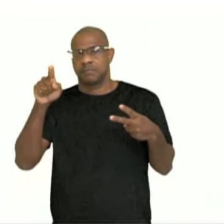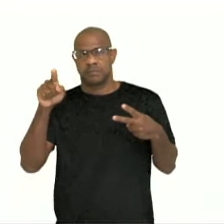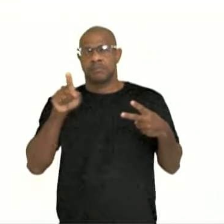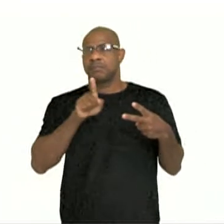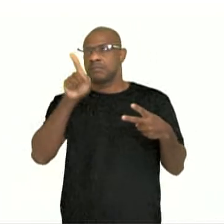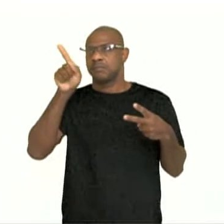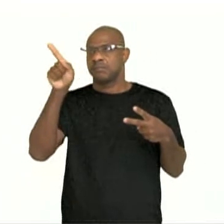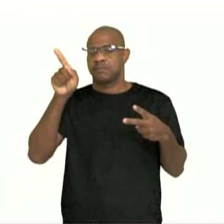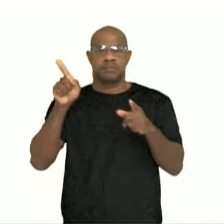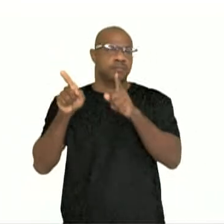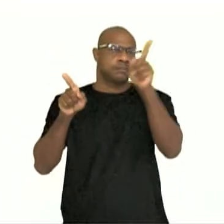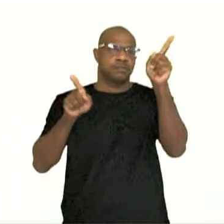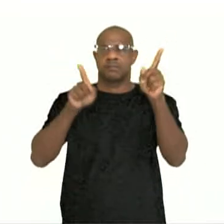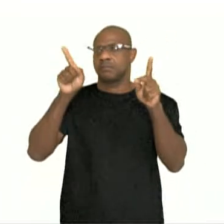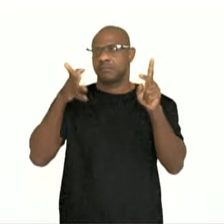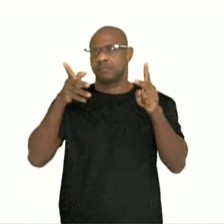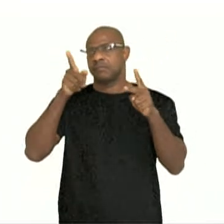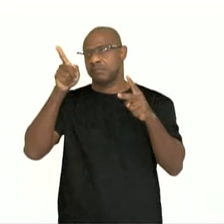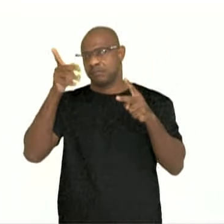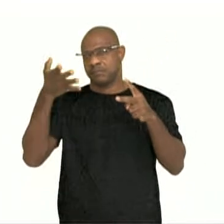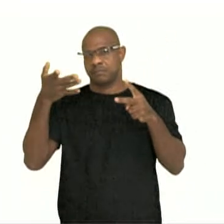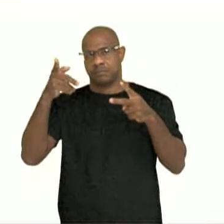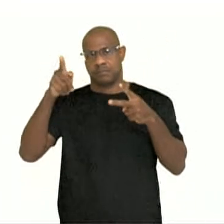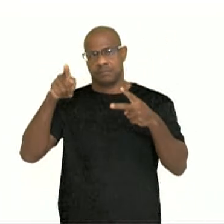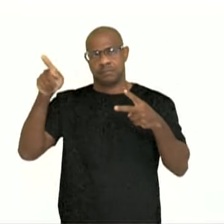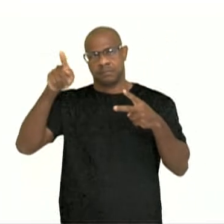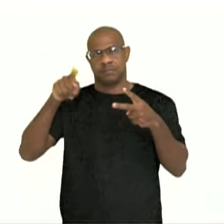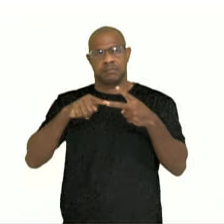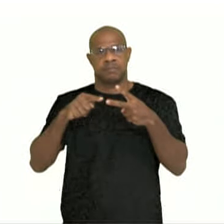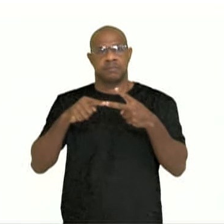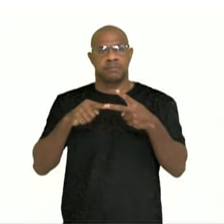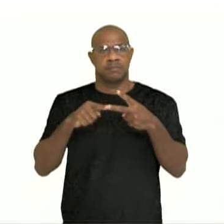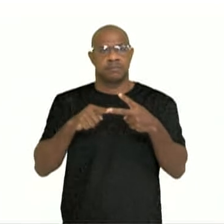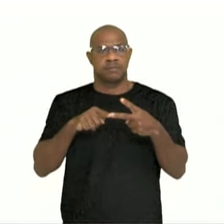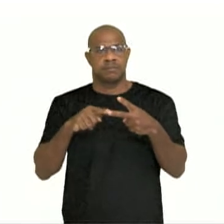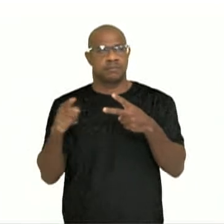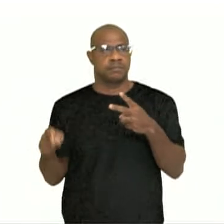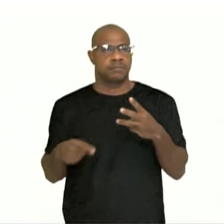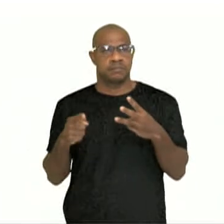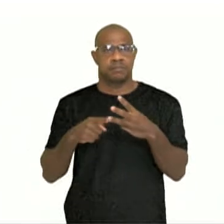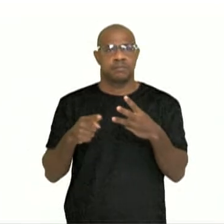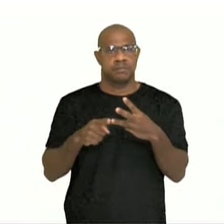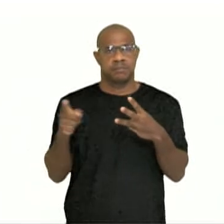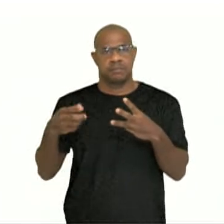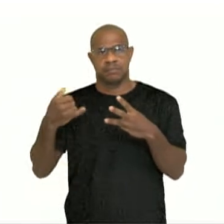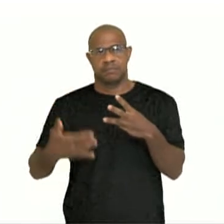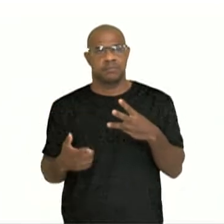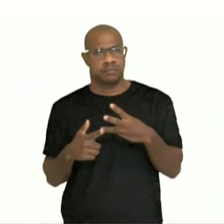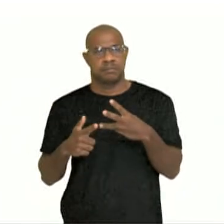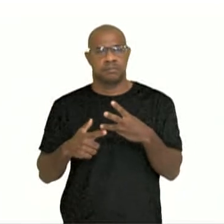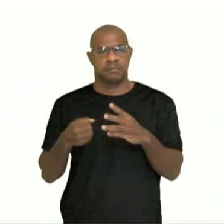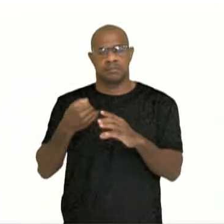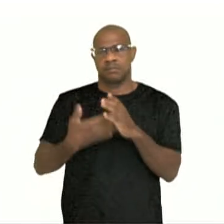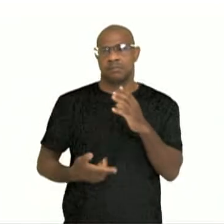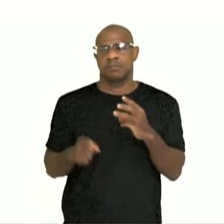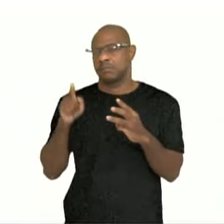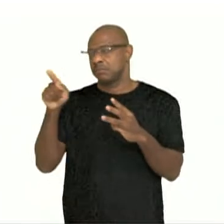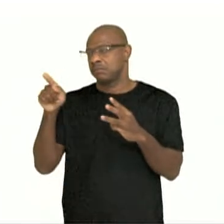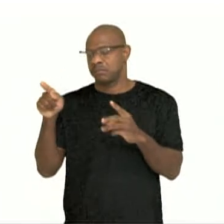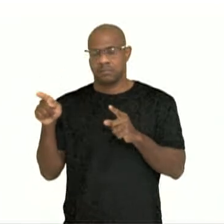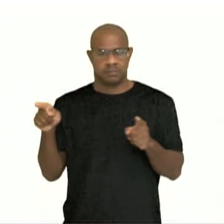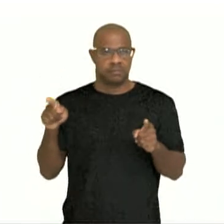acerca de como actuar em alguma situação. Outra característica, são sentencias